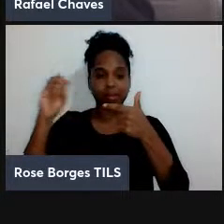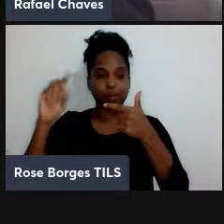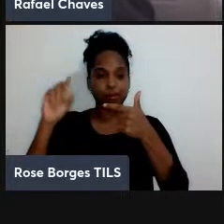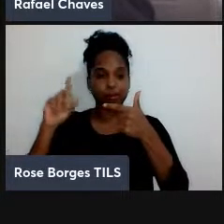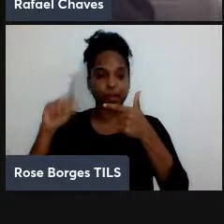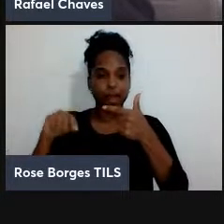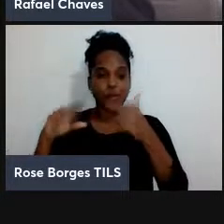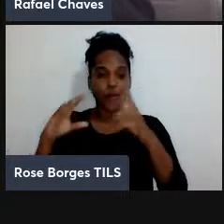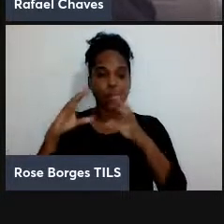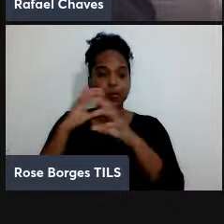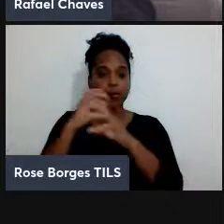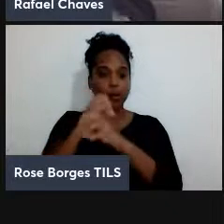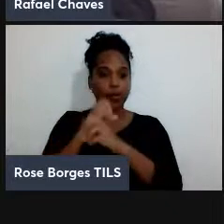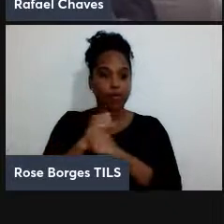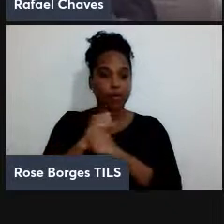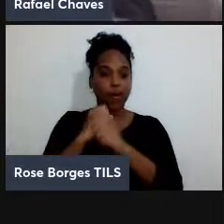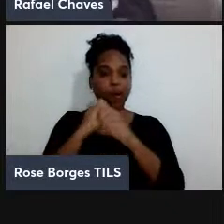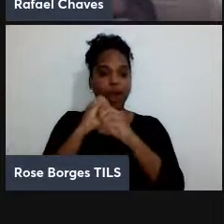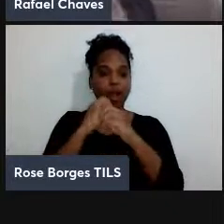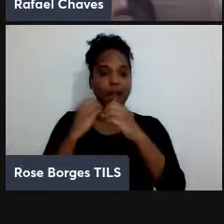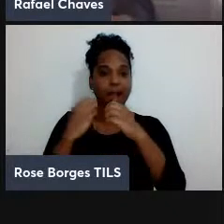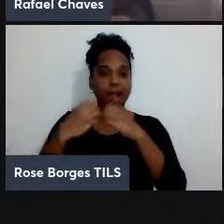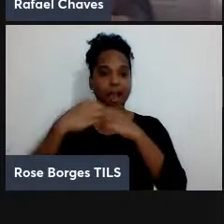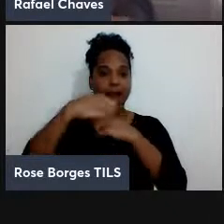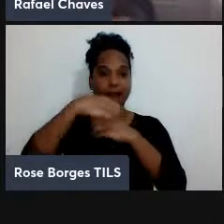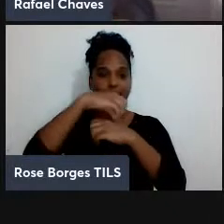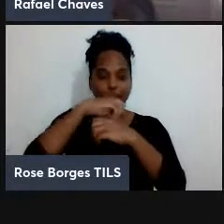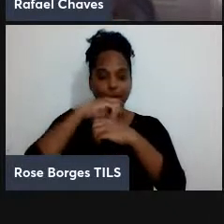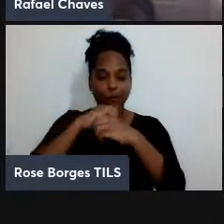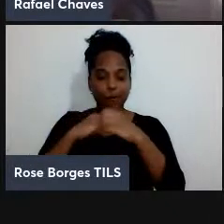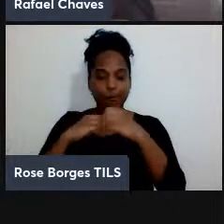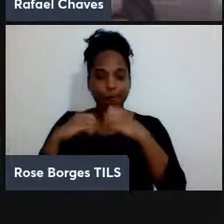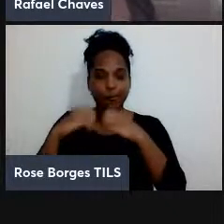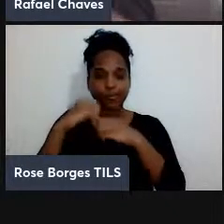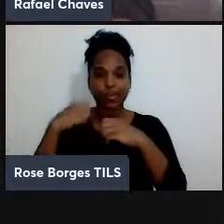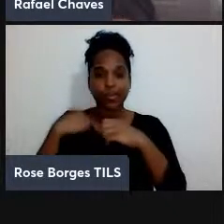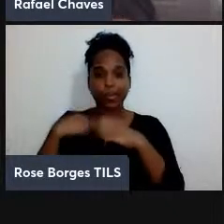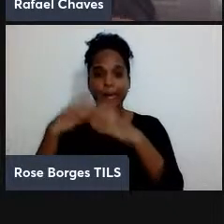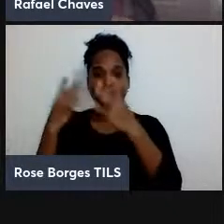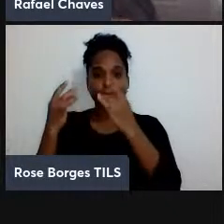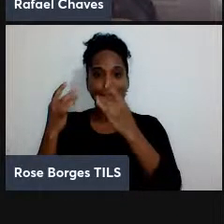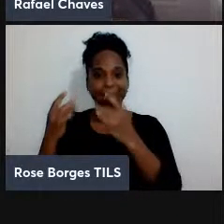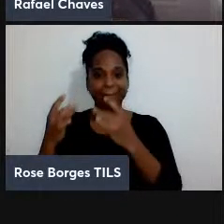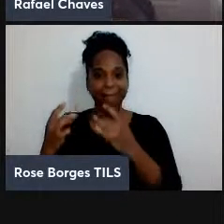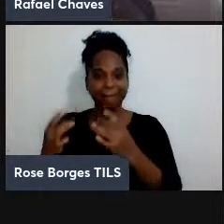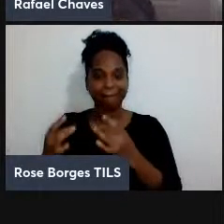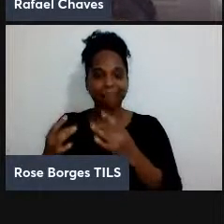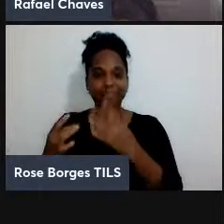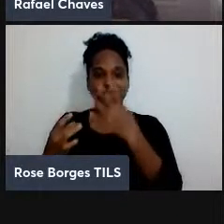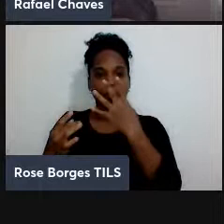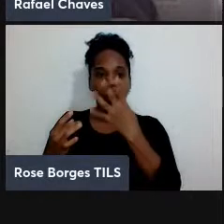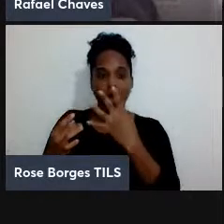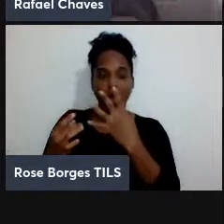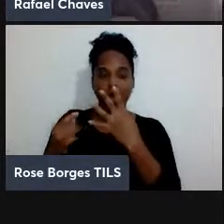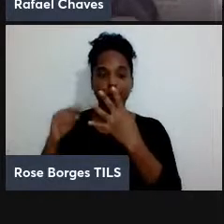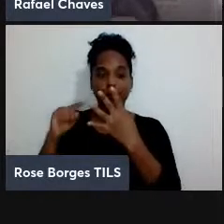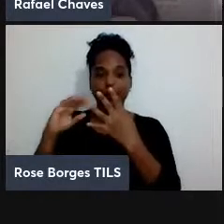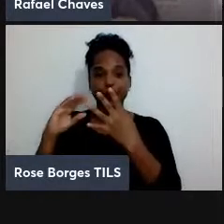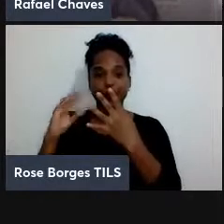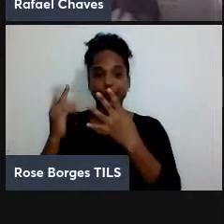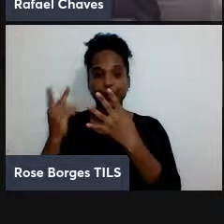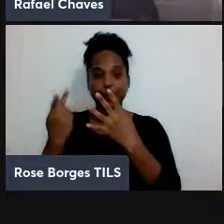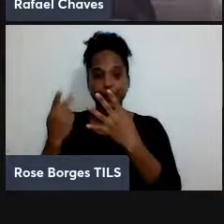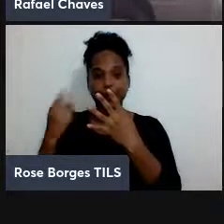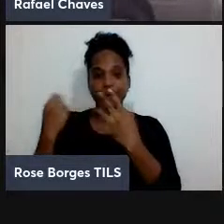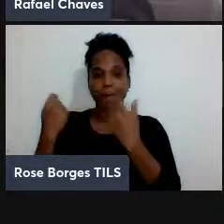universo ou seja para eu descrever quatro átomos de chumbo eu precisaria usar o universo inteiro então é isso que a gente